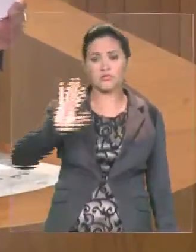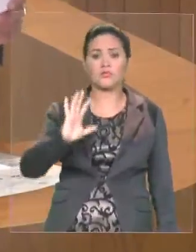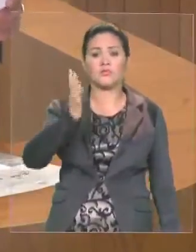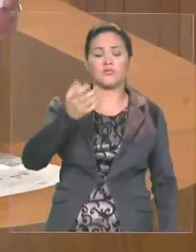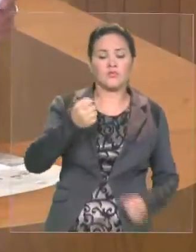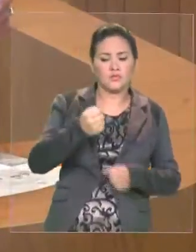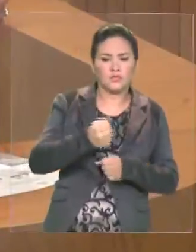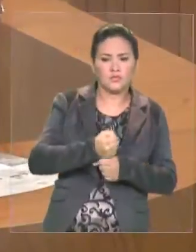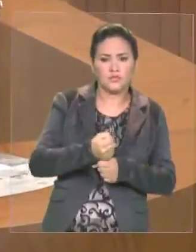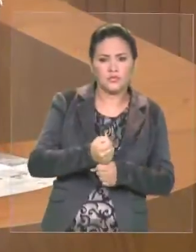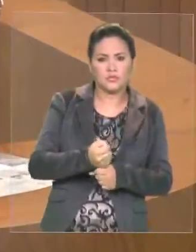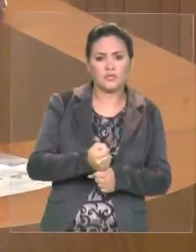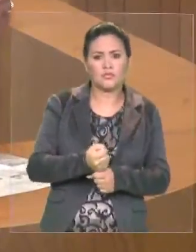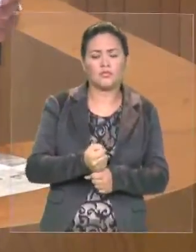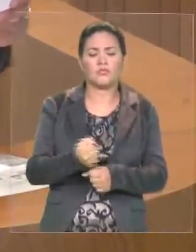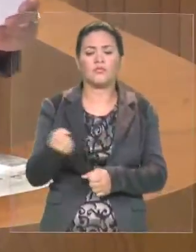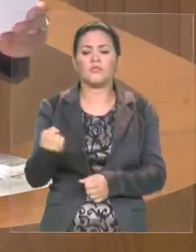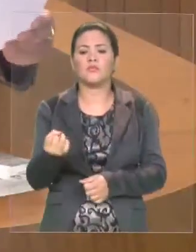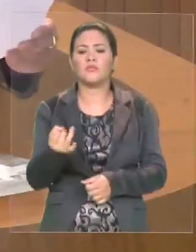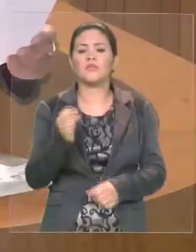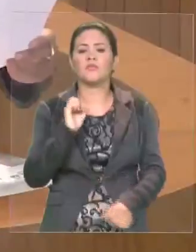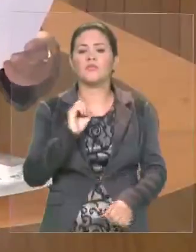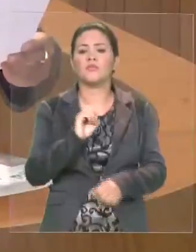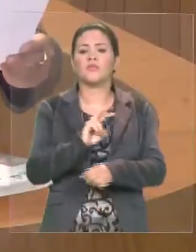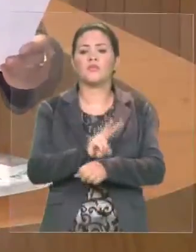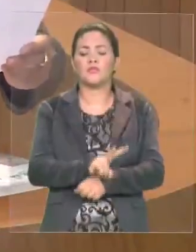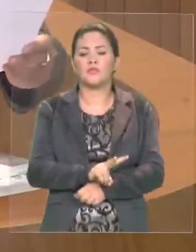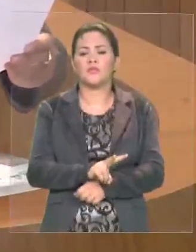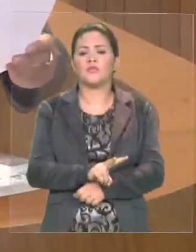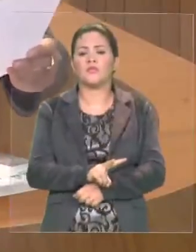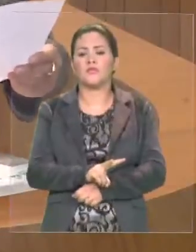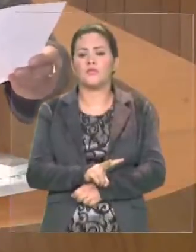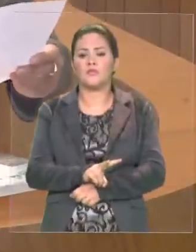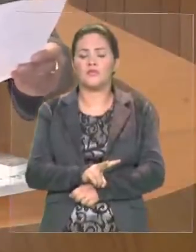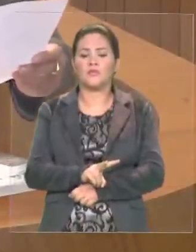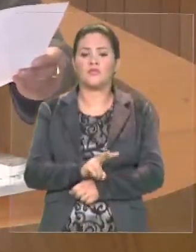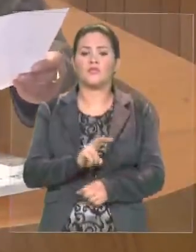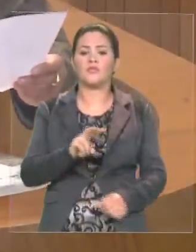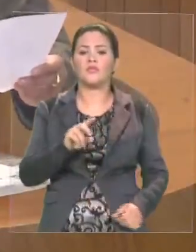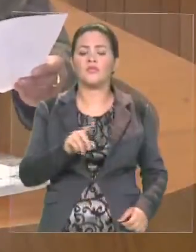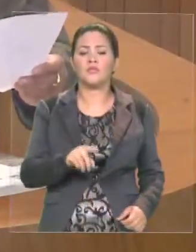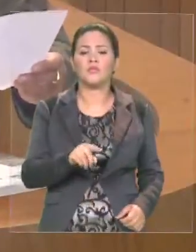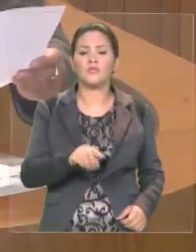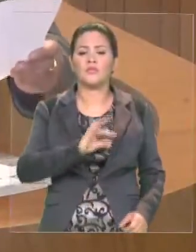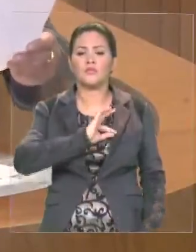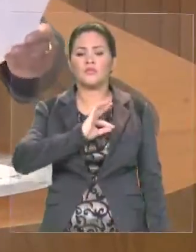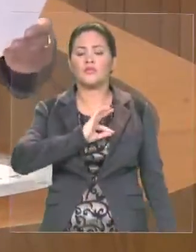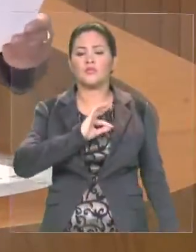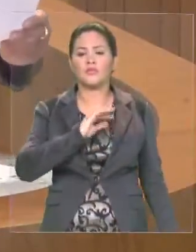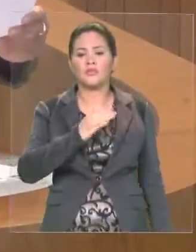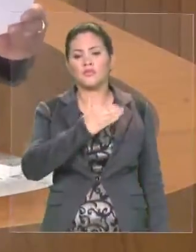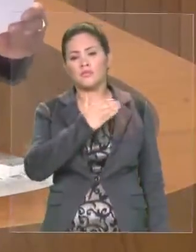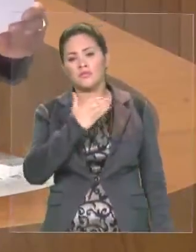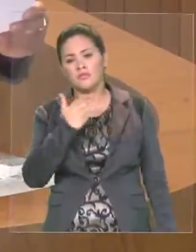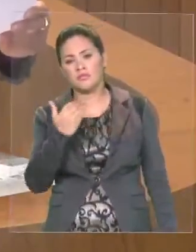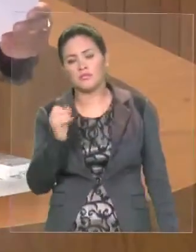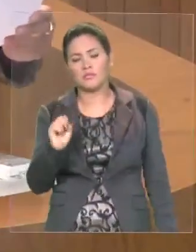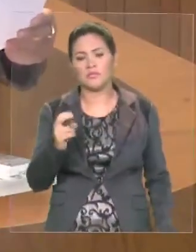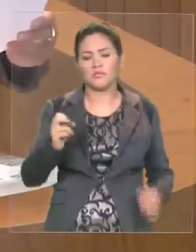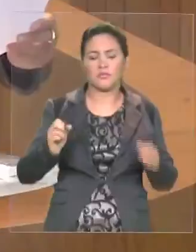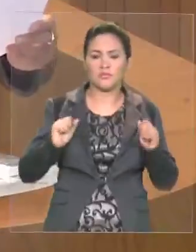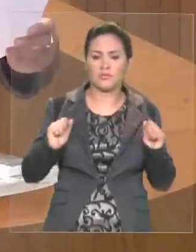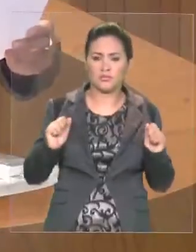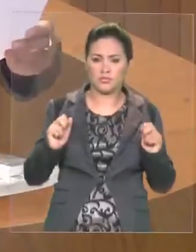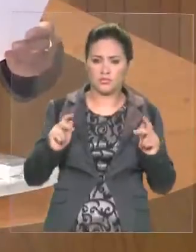com o número de vagas correspondente a, pelo menos, a dos militares falecidos, transferidos para a reserva e dos que, por qualquer